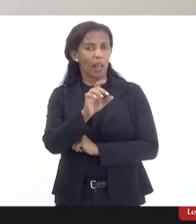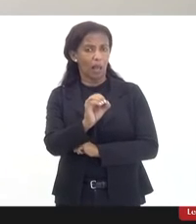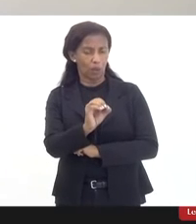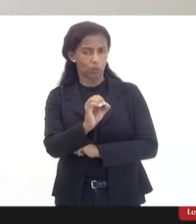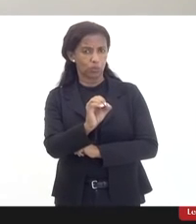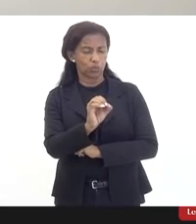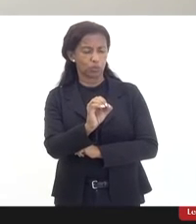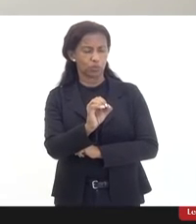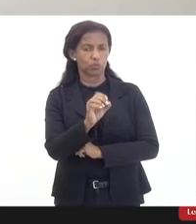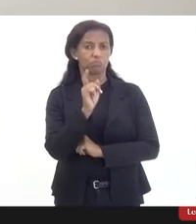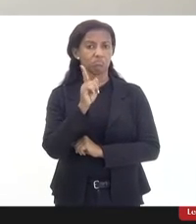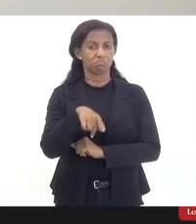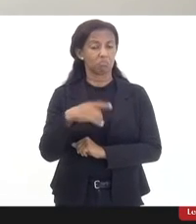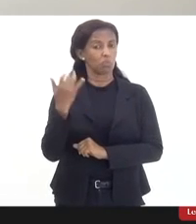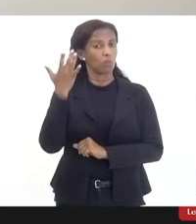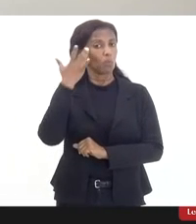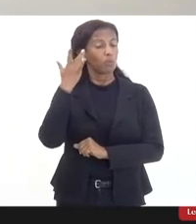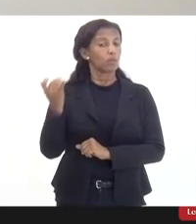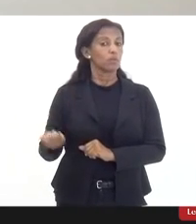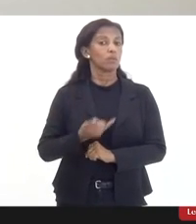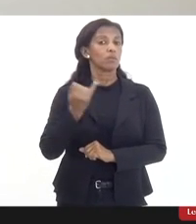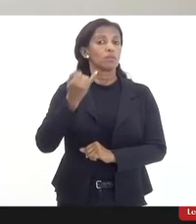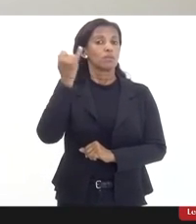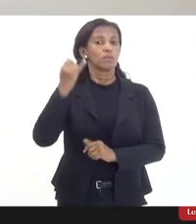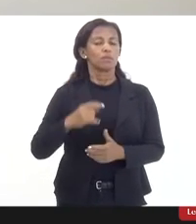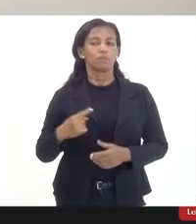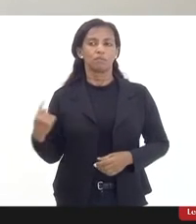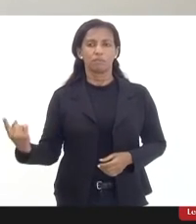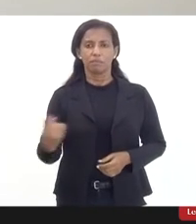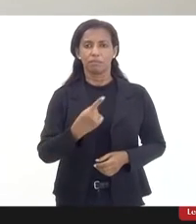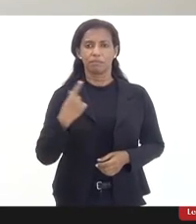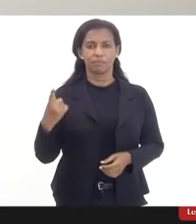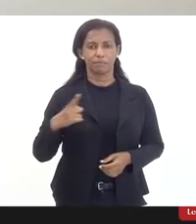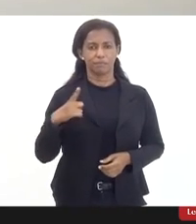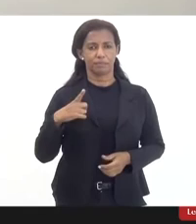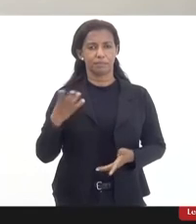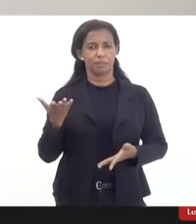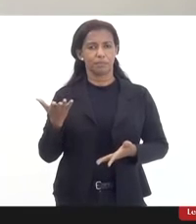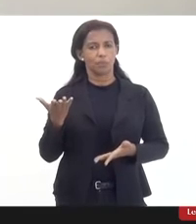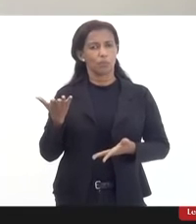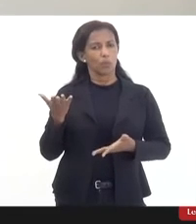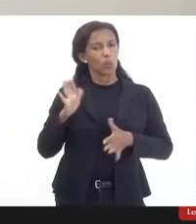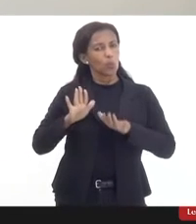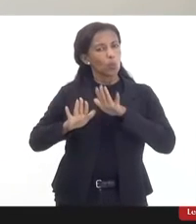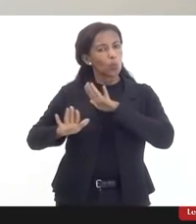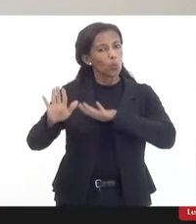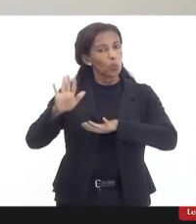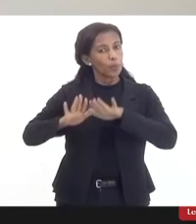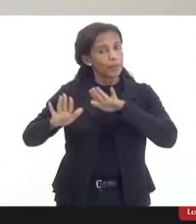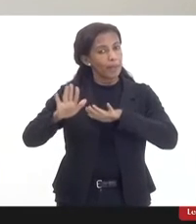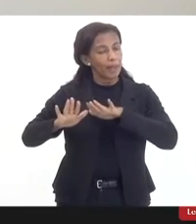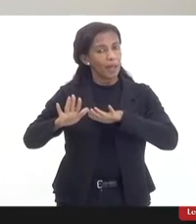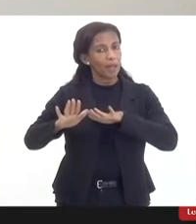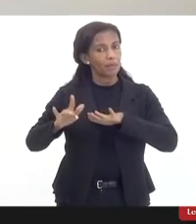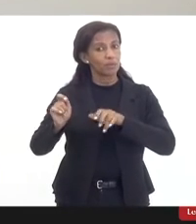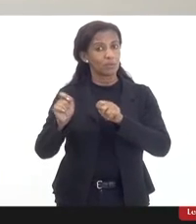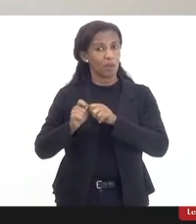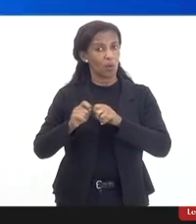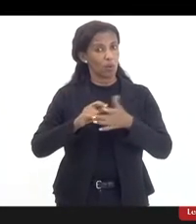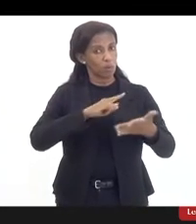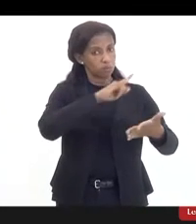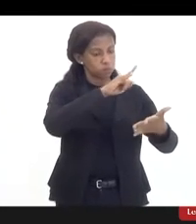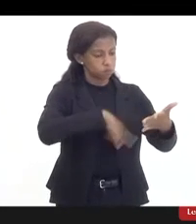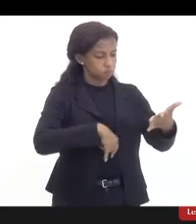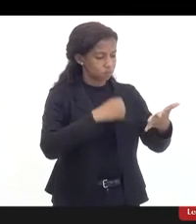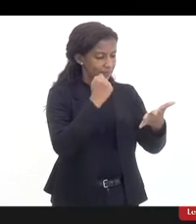O ponto que eu acho importante é que a gente tenha um cuidado deputada na hora dessa emissão do laudo,